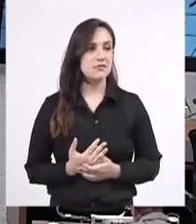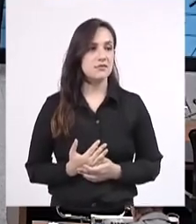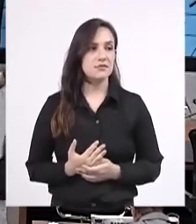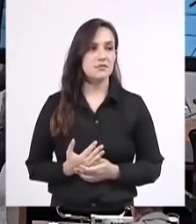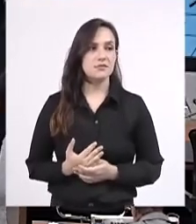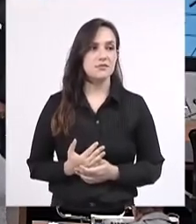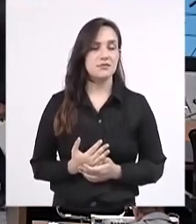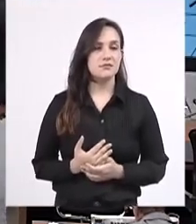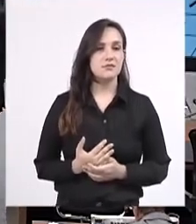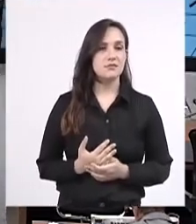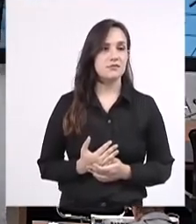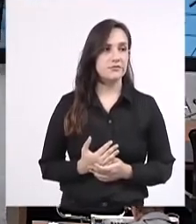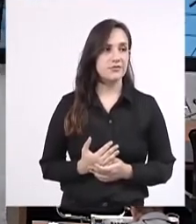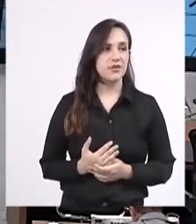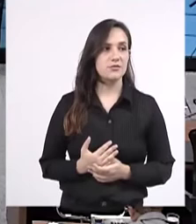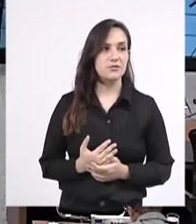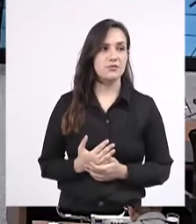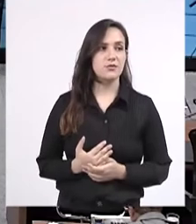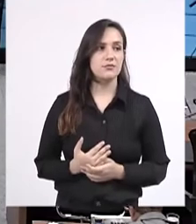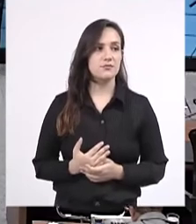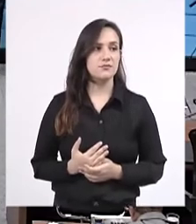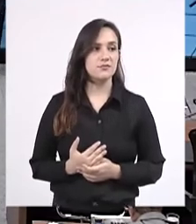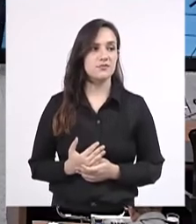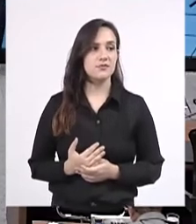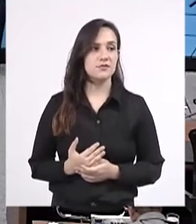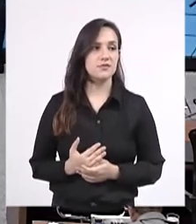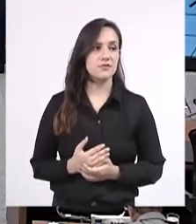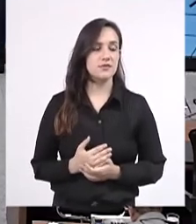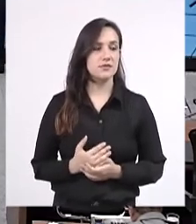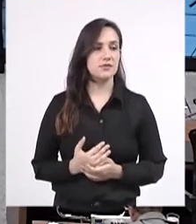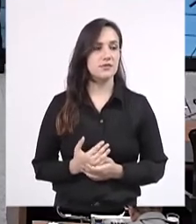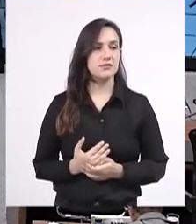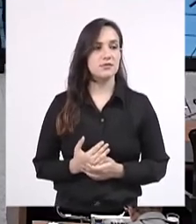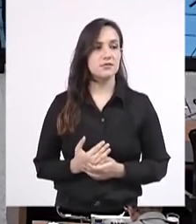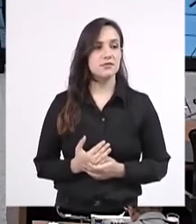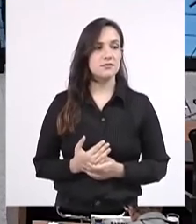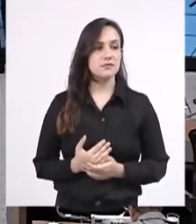10 nobre companheira.